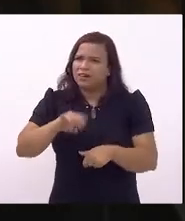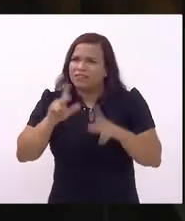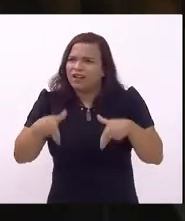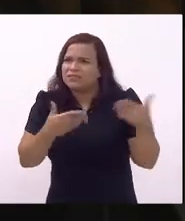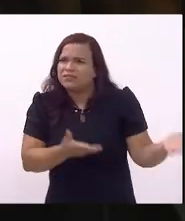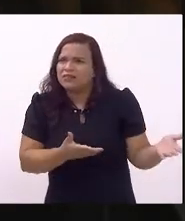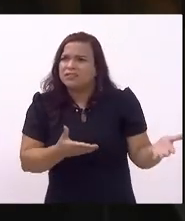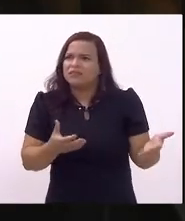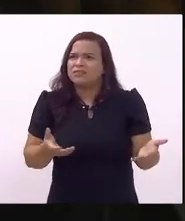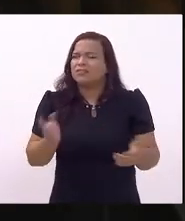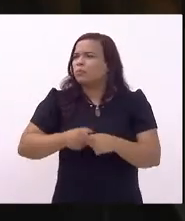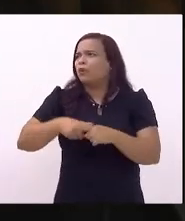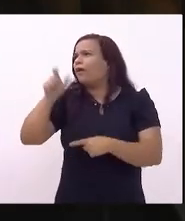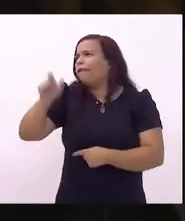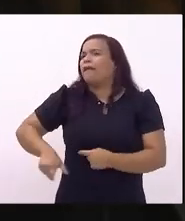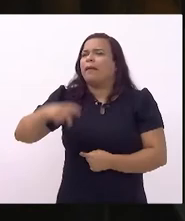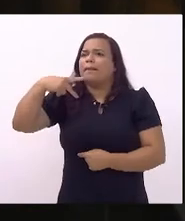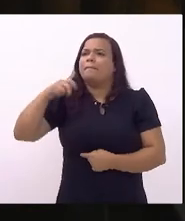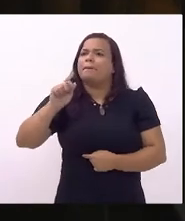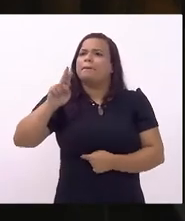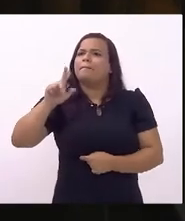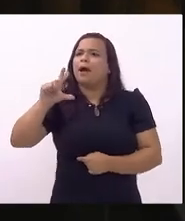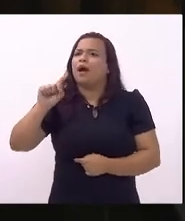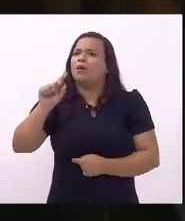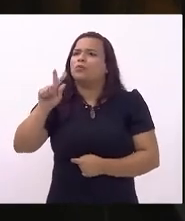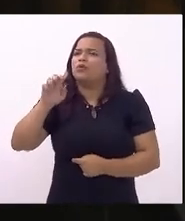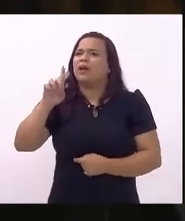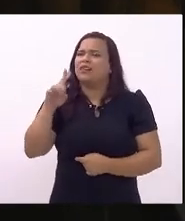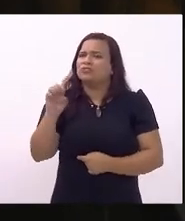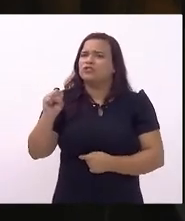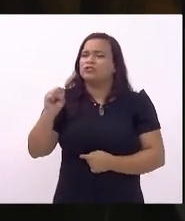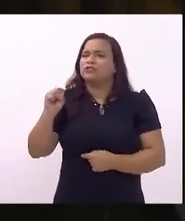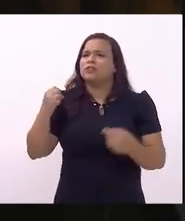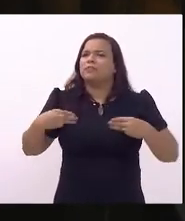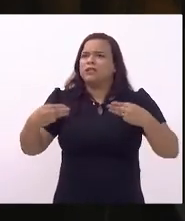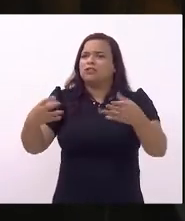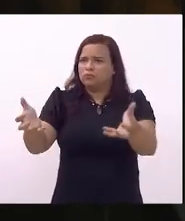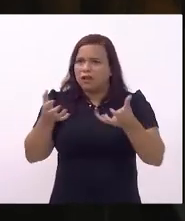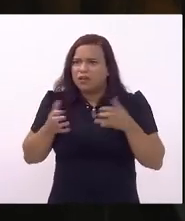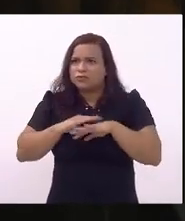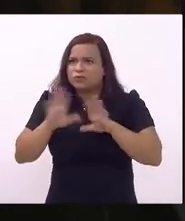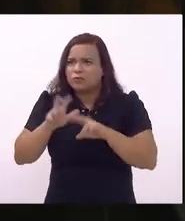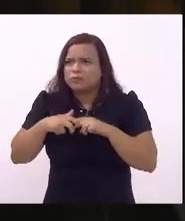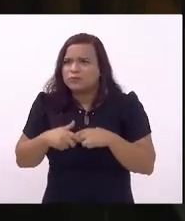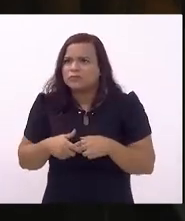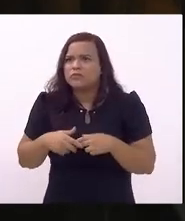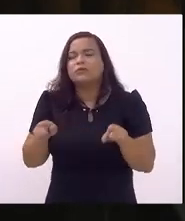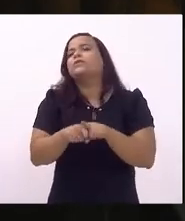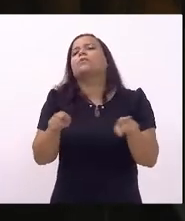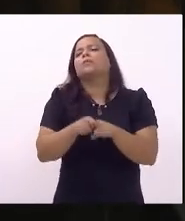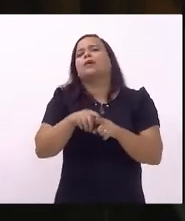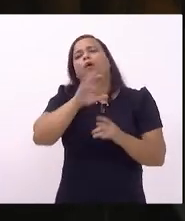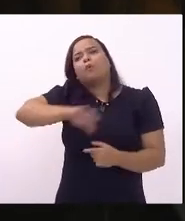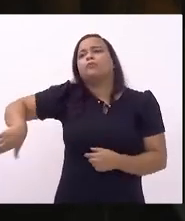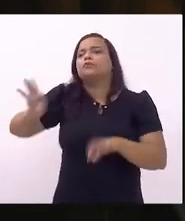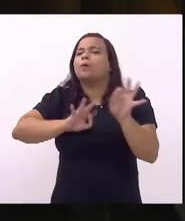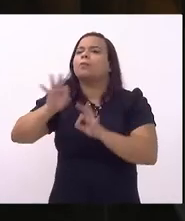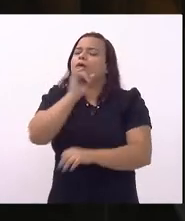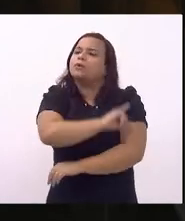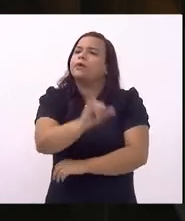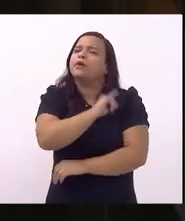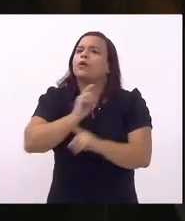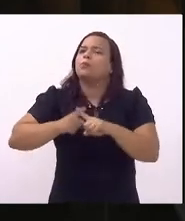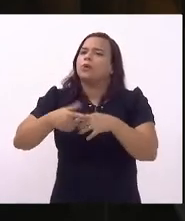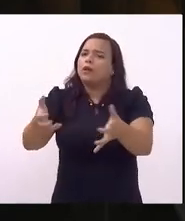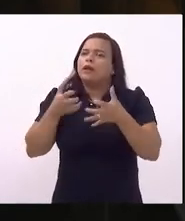quer o ministro Paulo Guedes também recusou o plano do Rio de Janeiro porque quer que os recursos dos